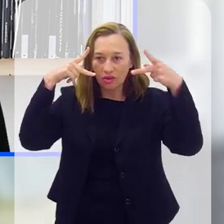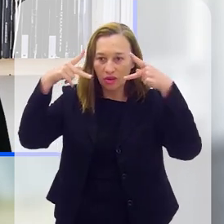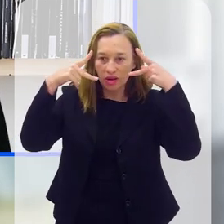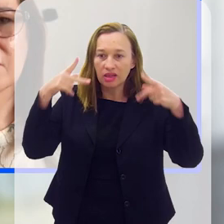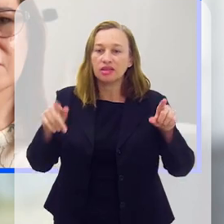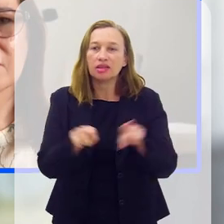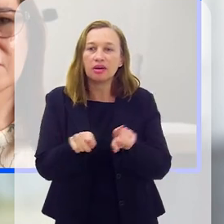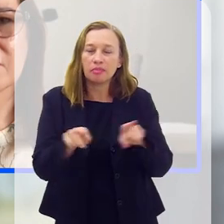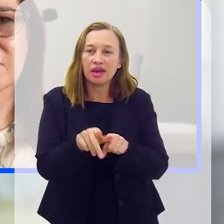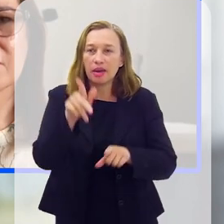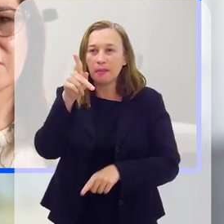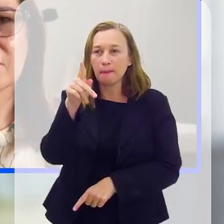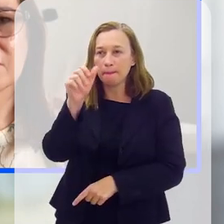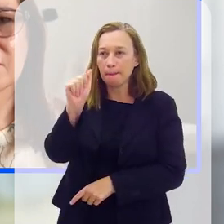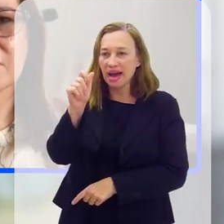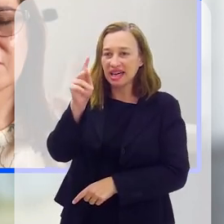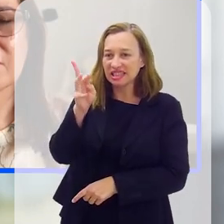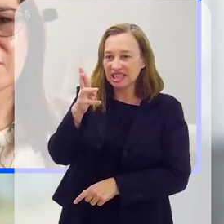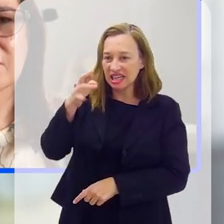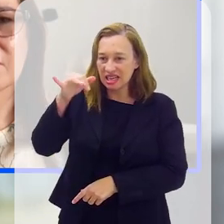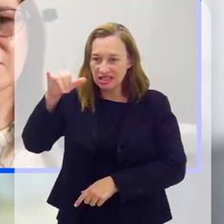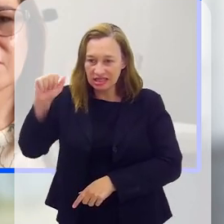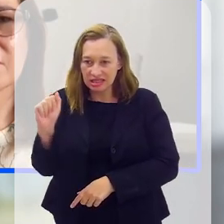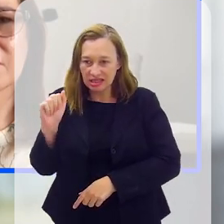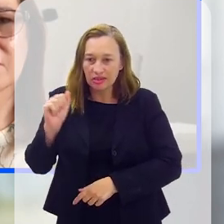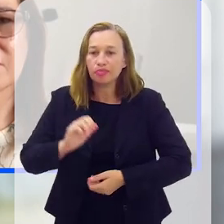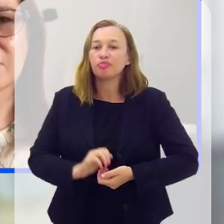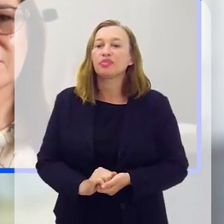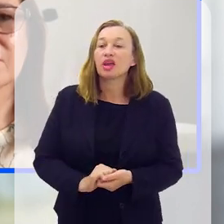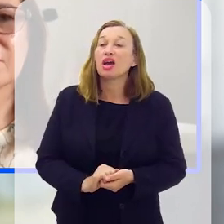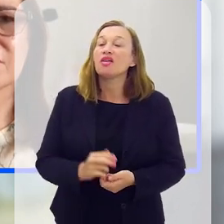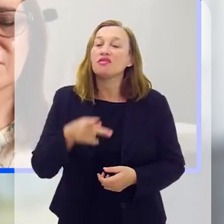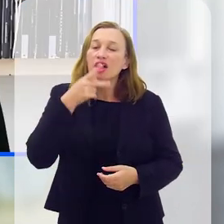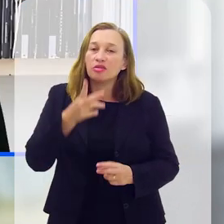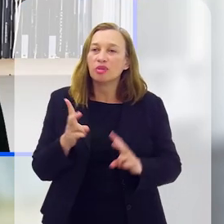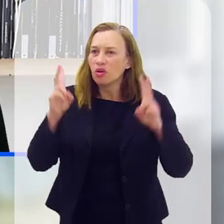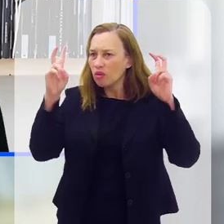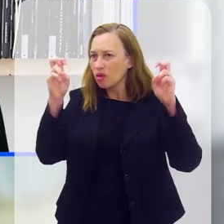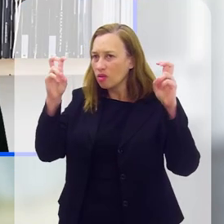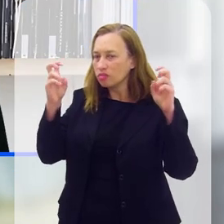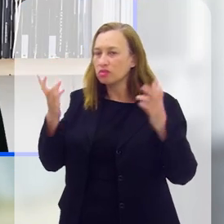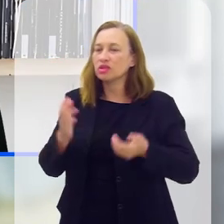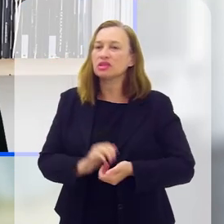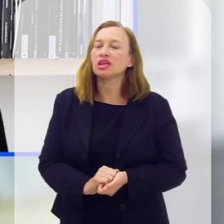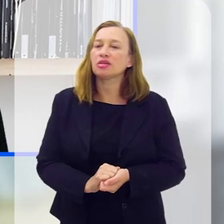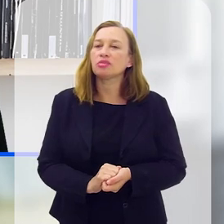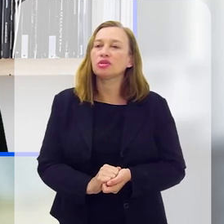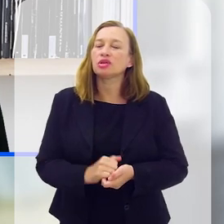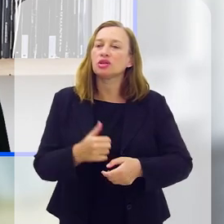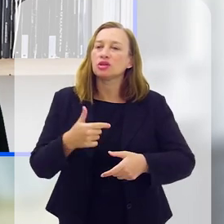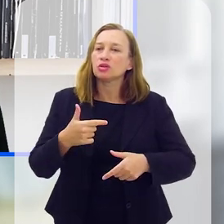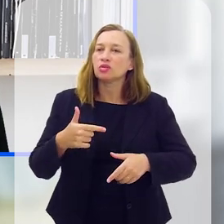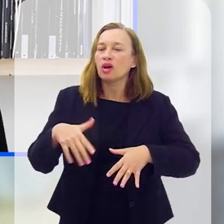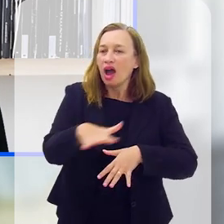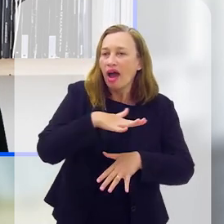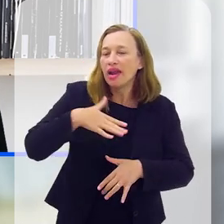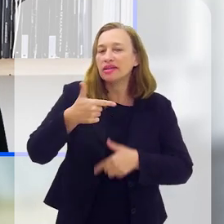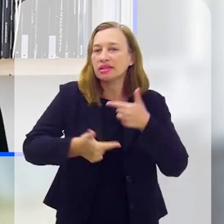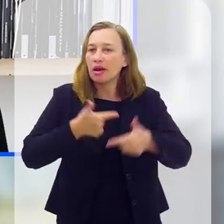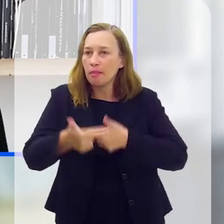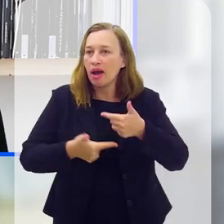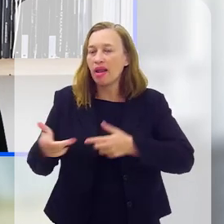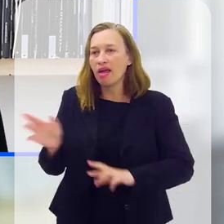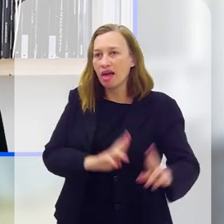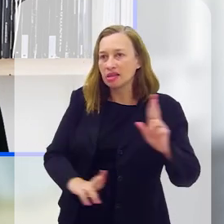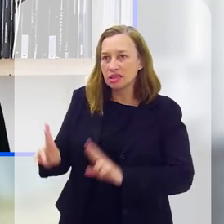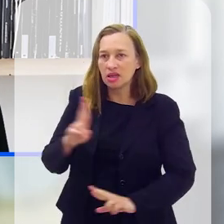Fanteza. Patrícia, nós falávamos agora há pouco, né, essa questão da relação no ambiente de trabalho, a gente sabe, como